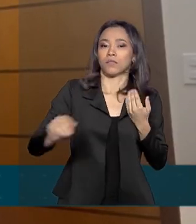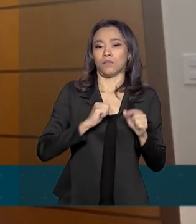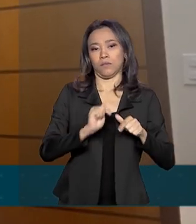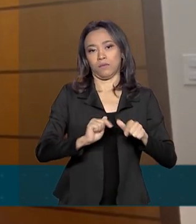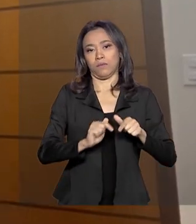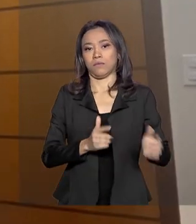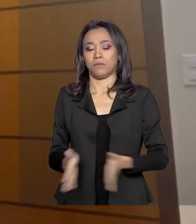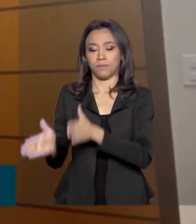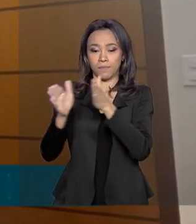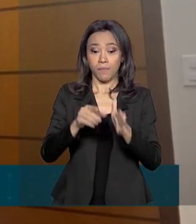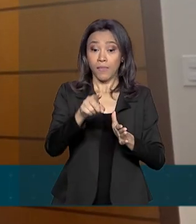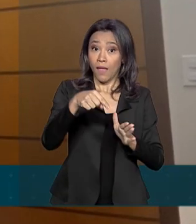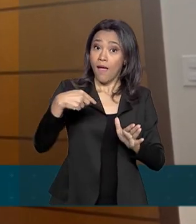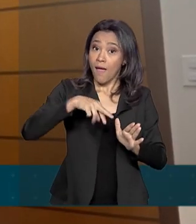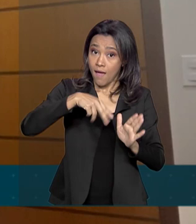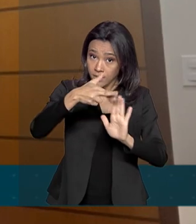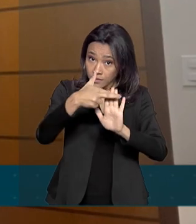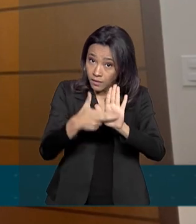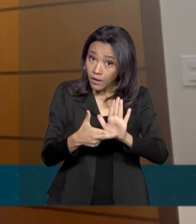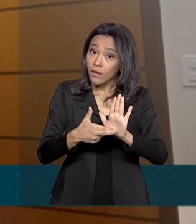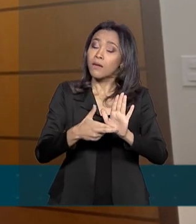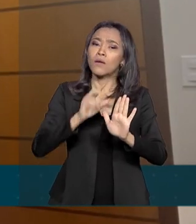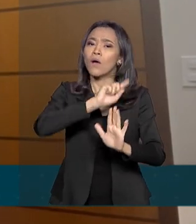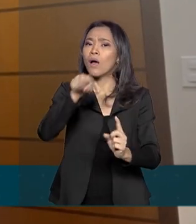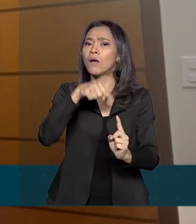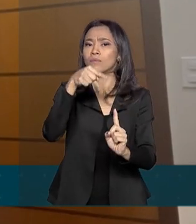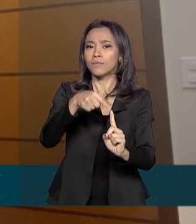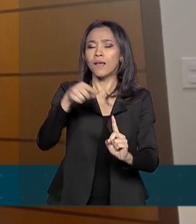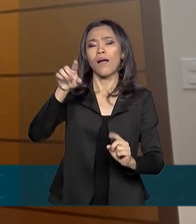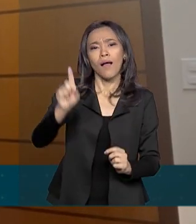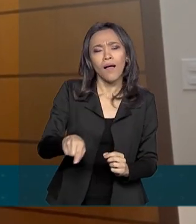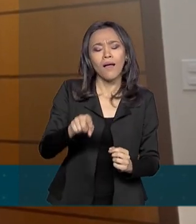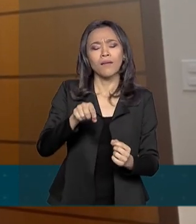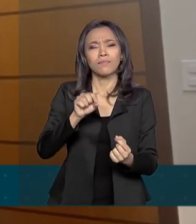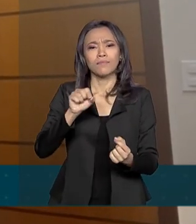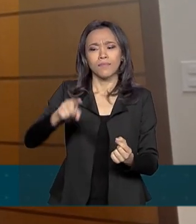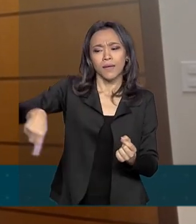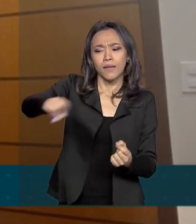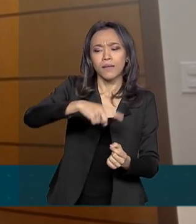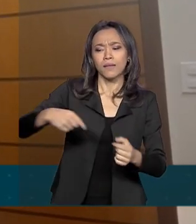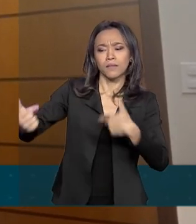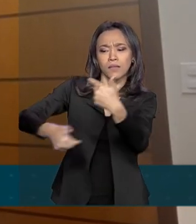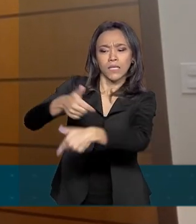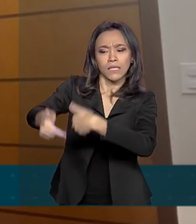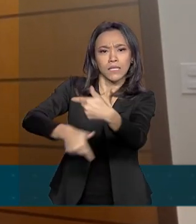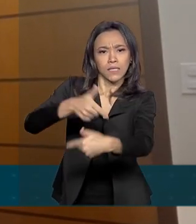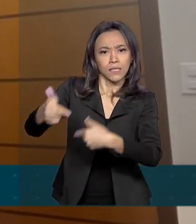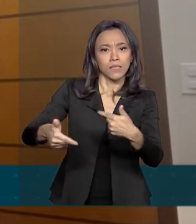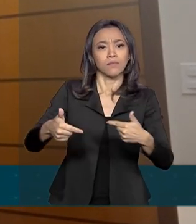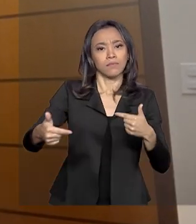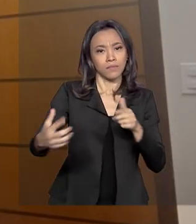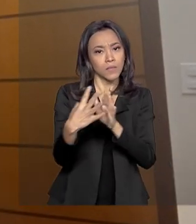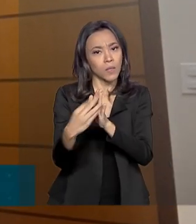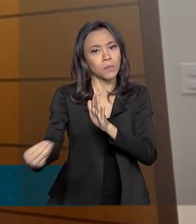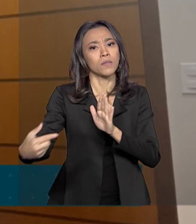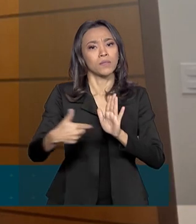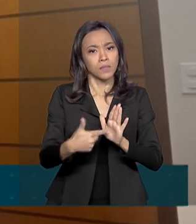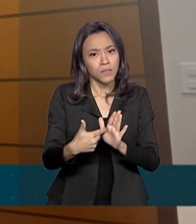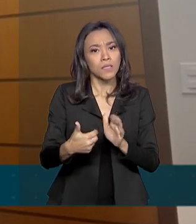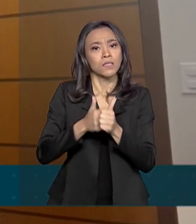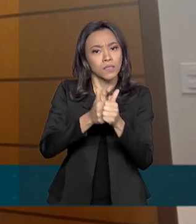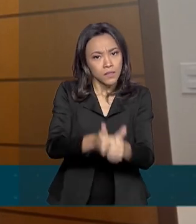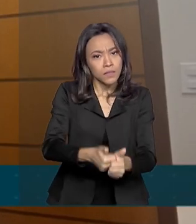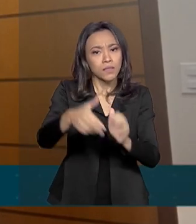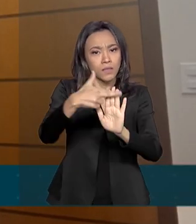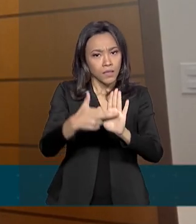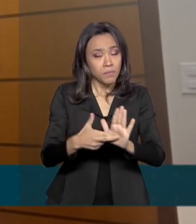estabelecidas visa, para aquelas atividades que estão em funcionamento, visa estabelecer as medidas